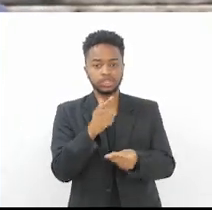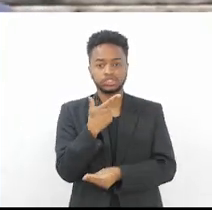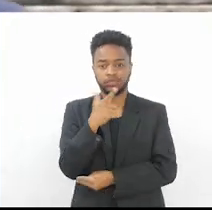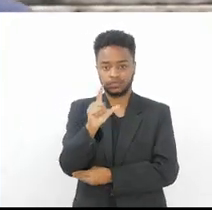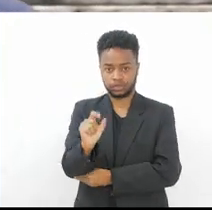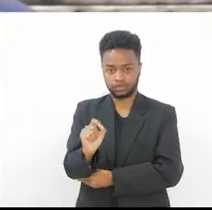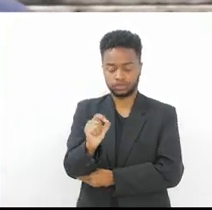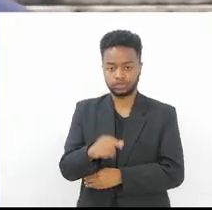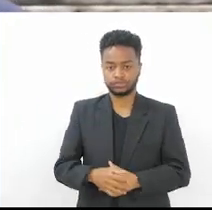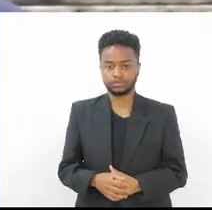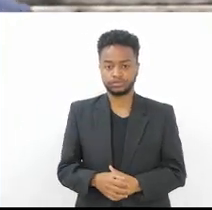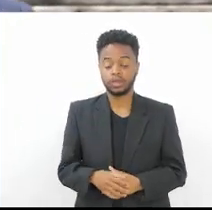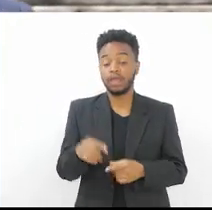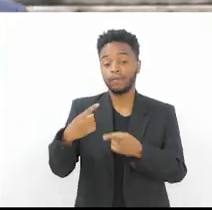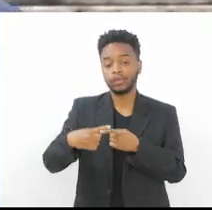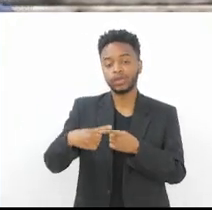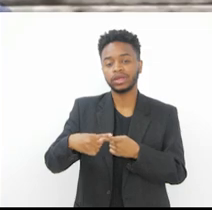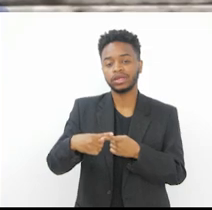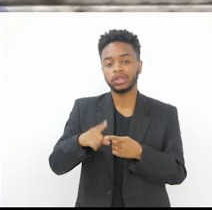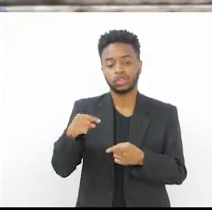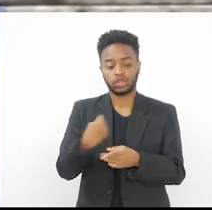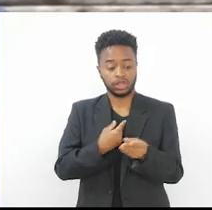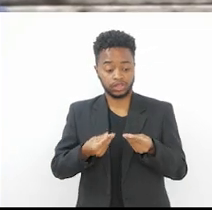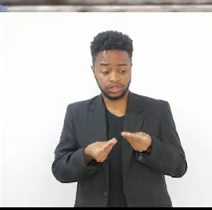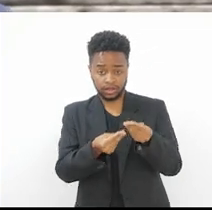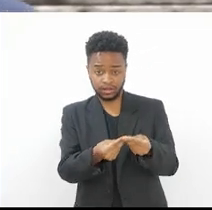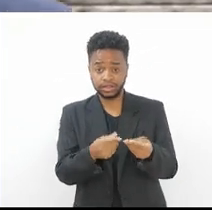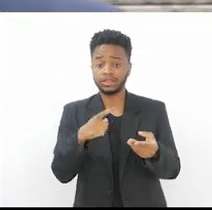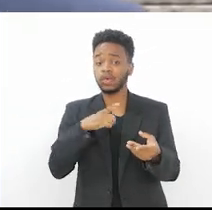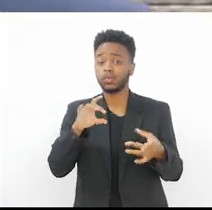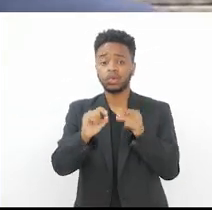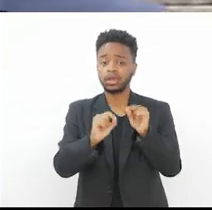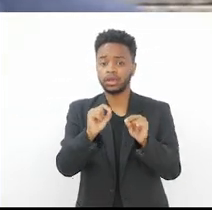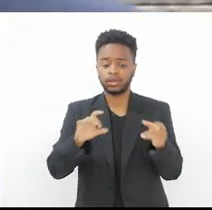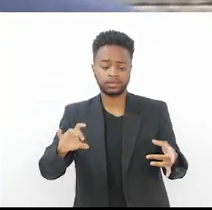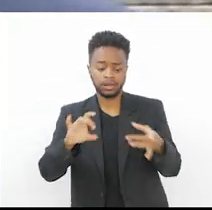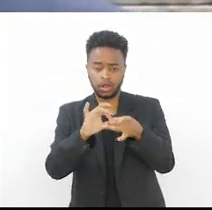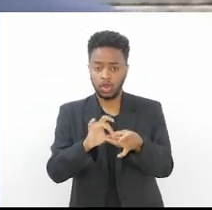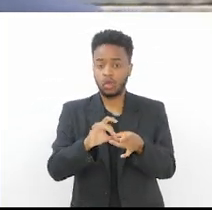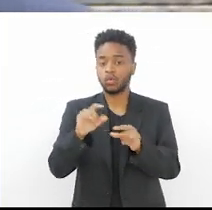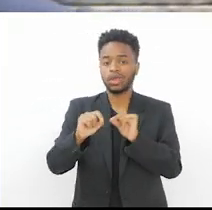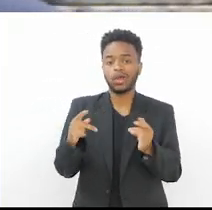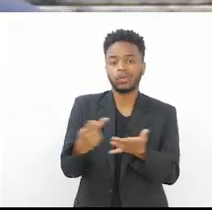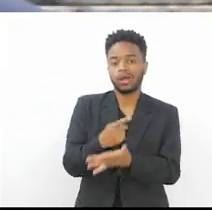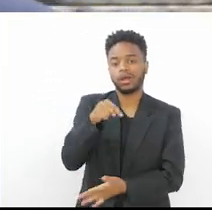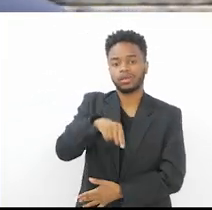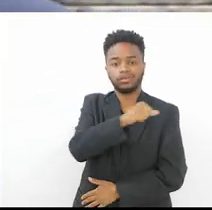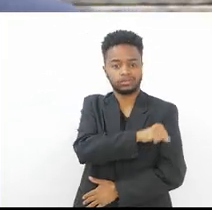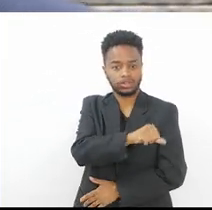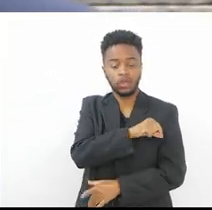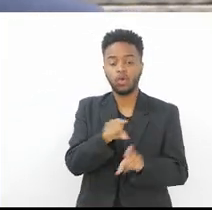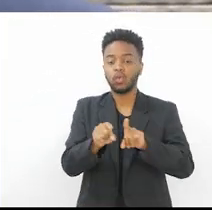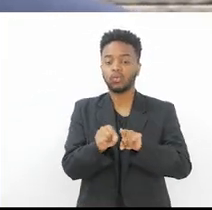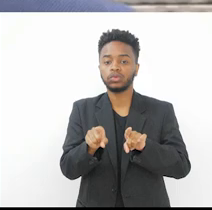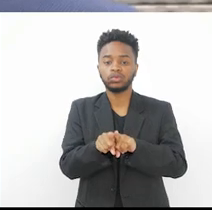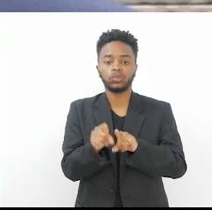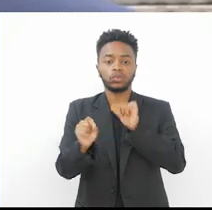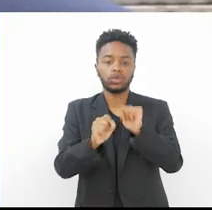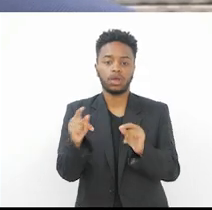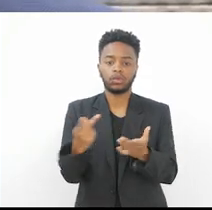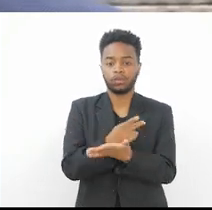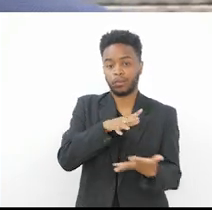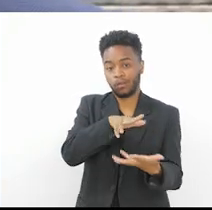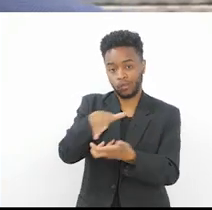apresentado à cúpula do G20. Na verdade, quando a gente fizer isso, gente está criando uma ponte entre o local e o global, para que a gente possa